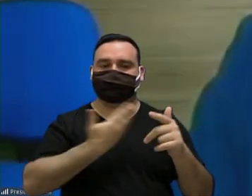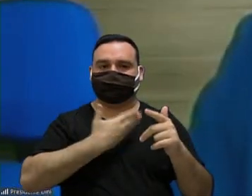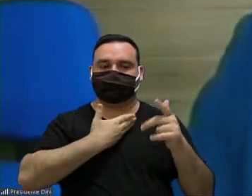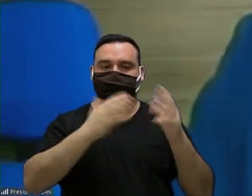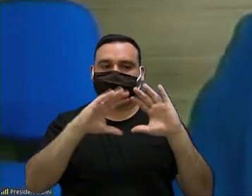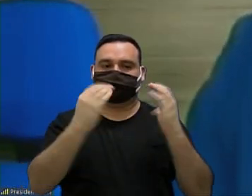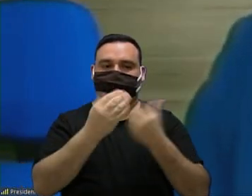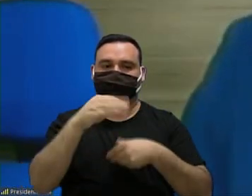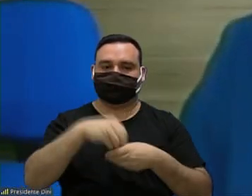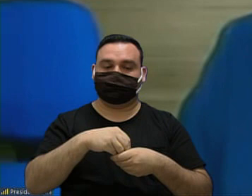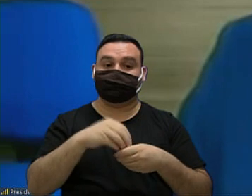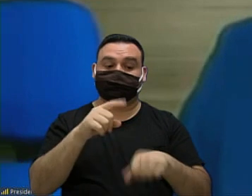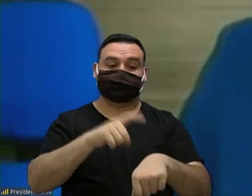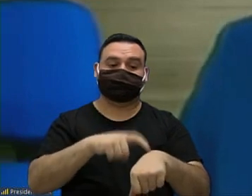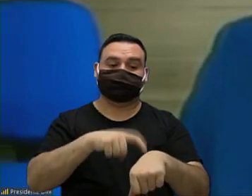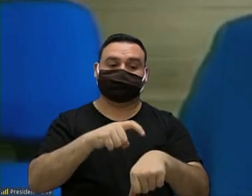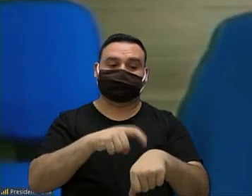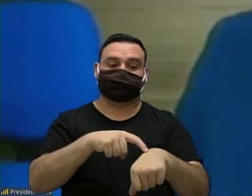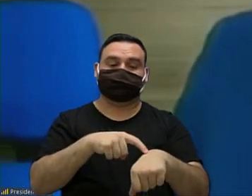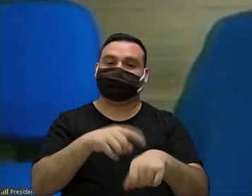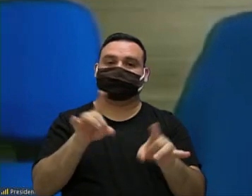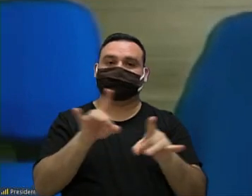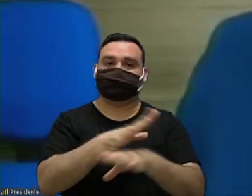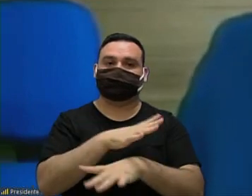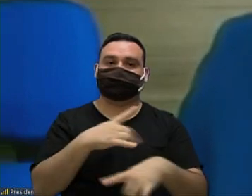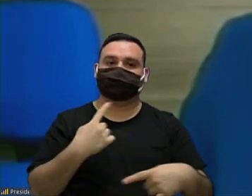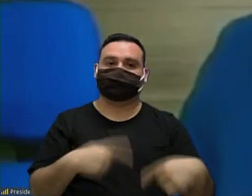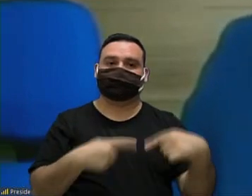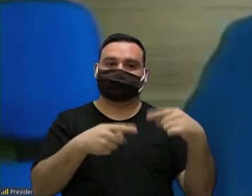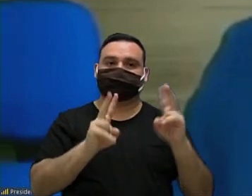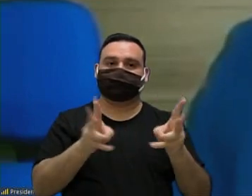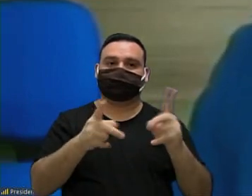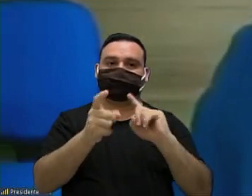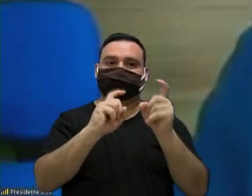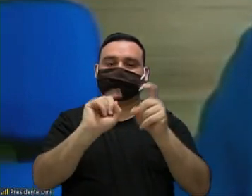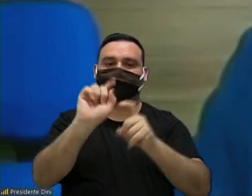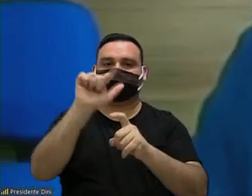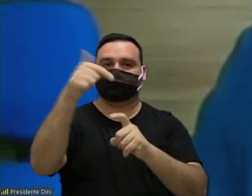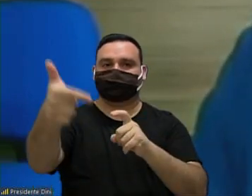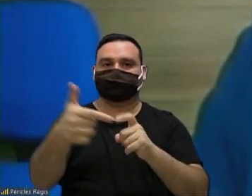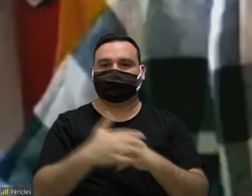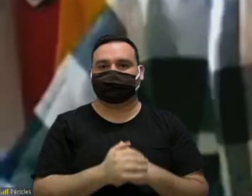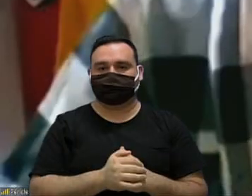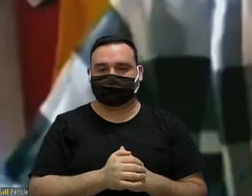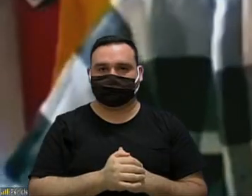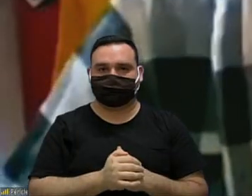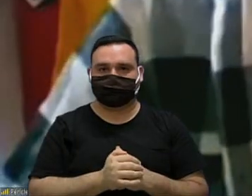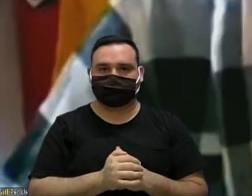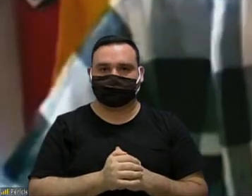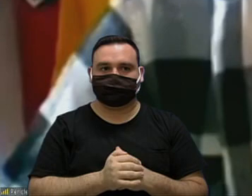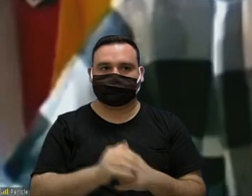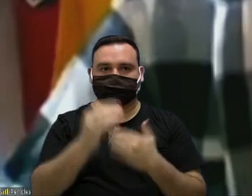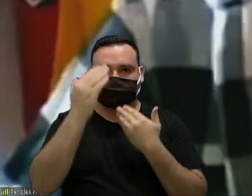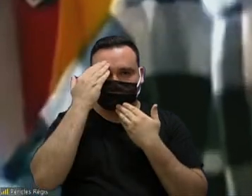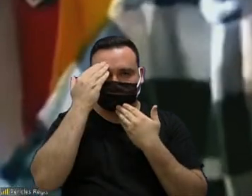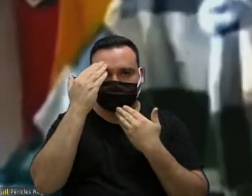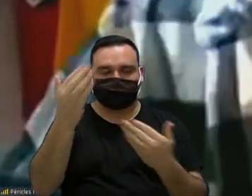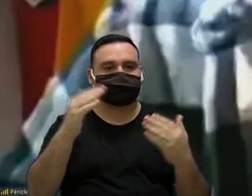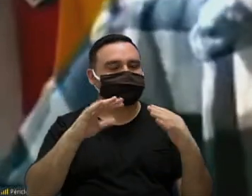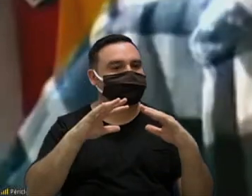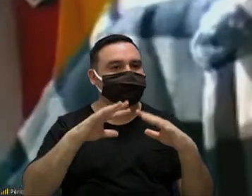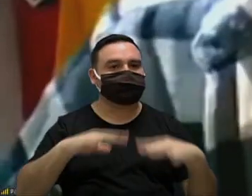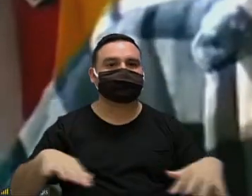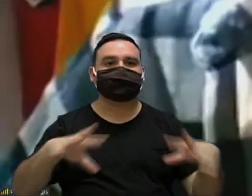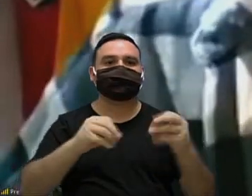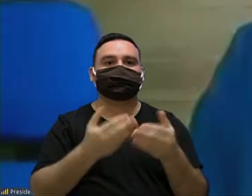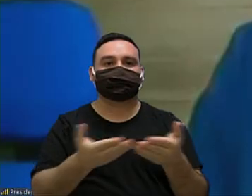o nosso tempo se notou a discussão continua na próxima sessão claro obrigado por todos